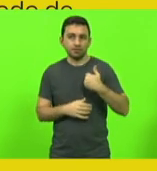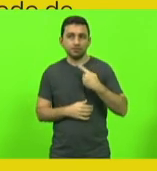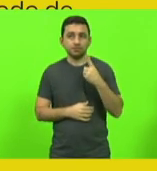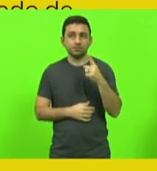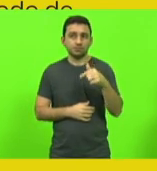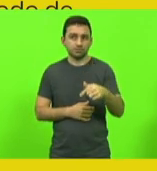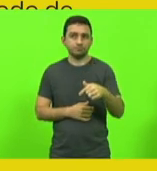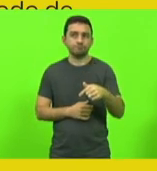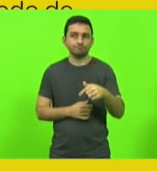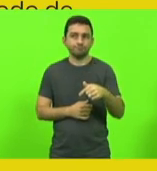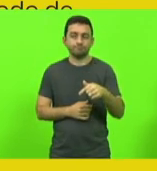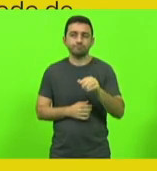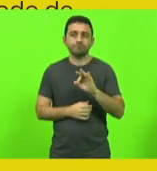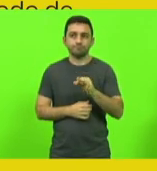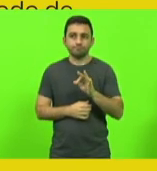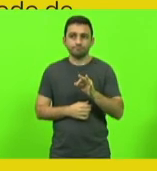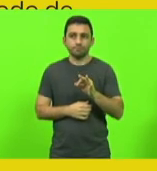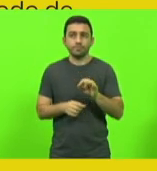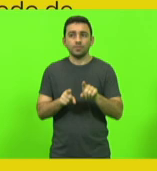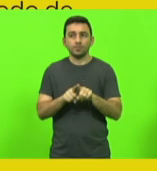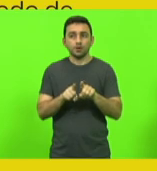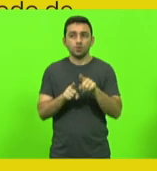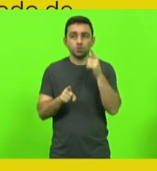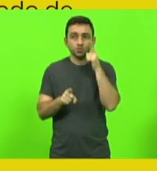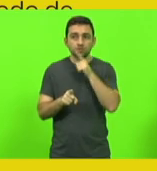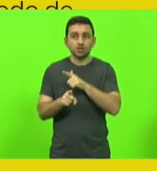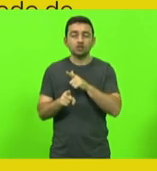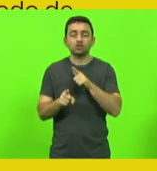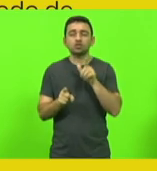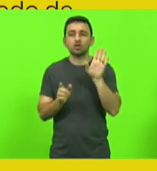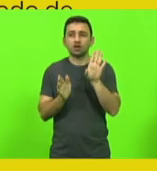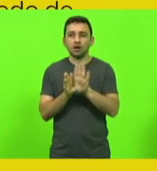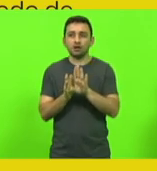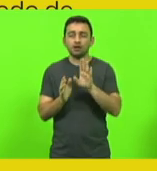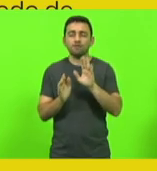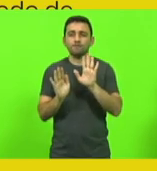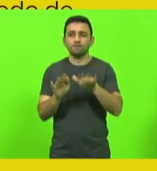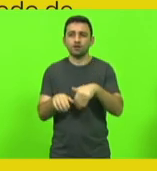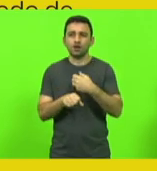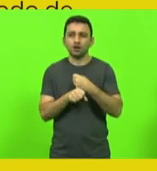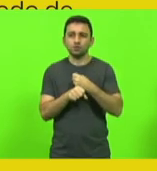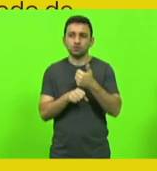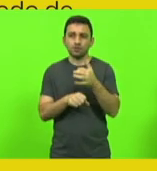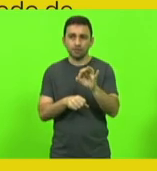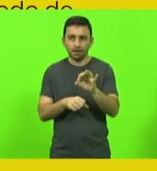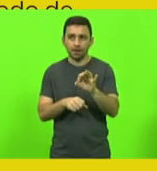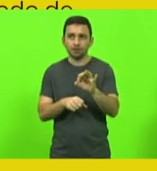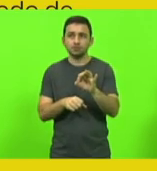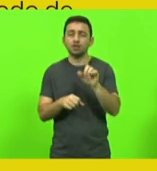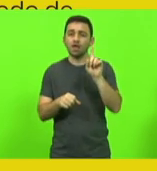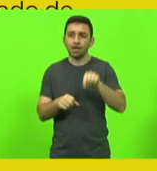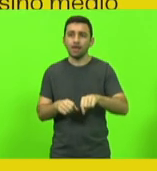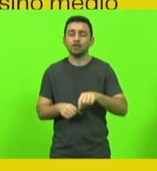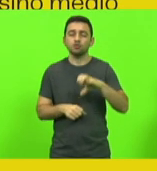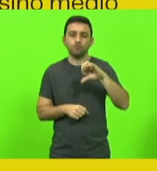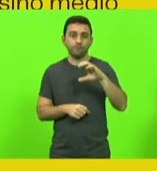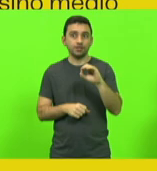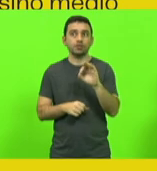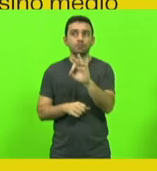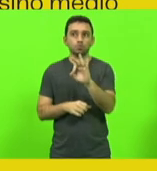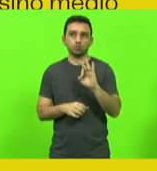idade, para que a gente chegue ao final da década com 100%. 90%, perdão. Pode passar.